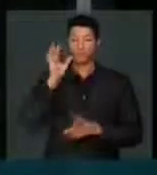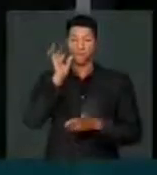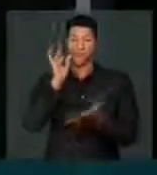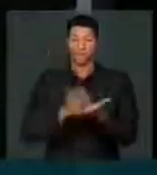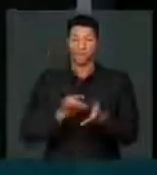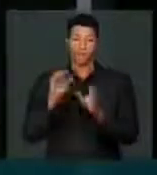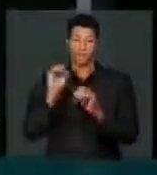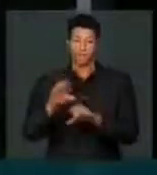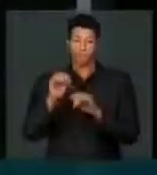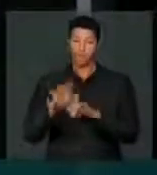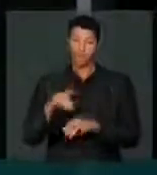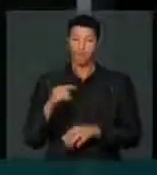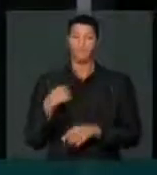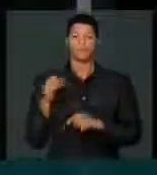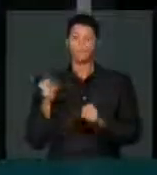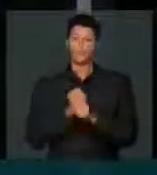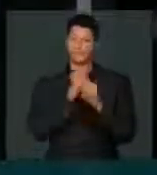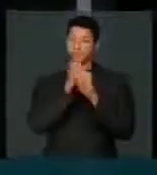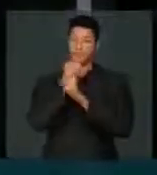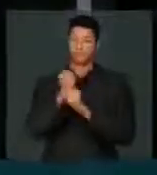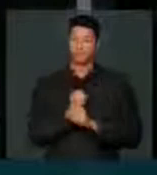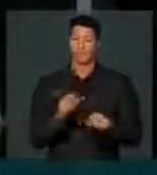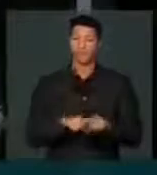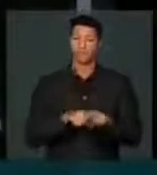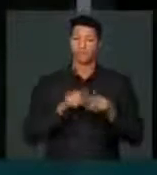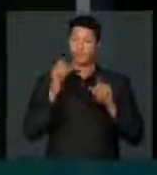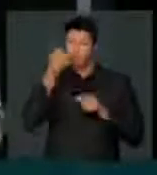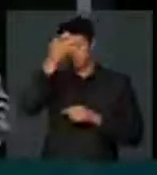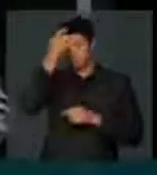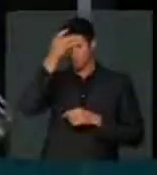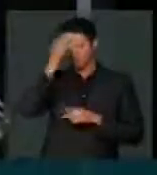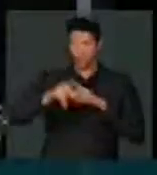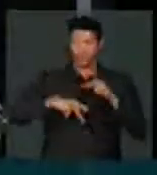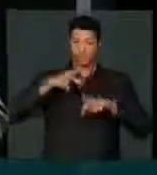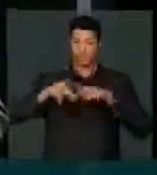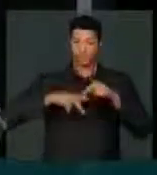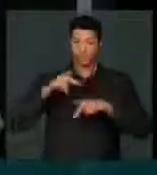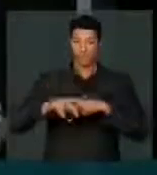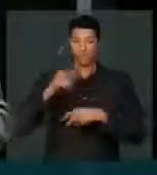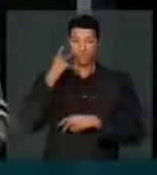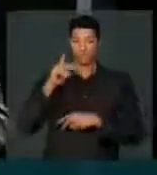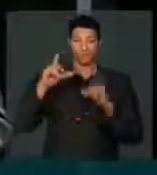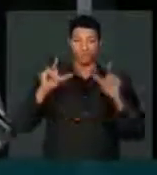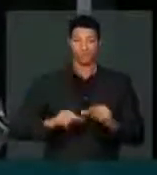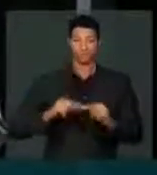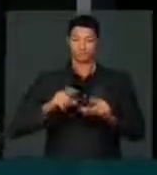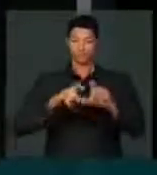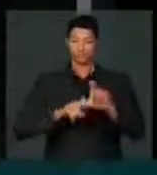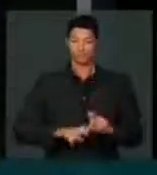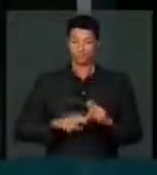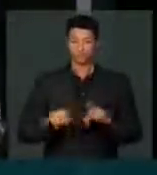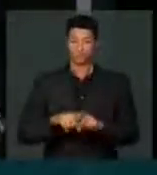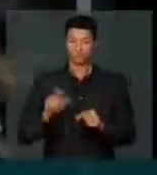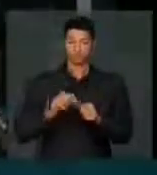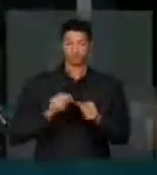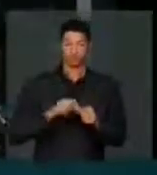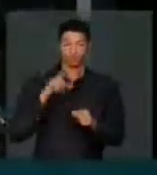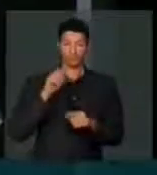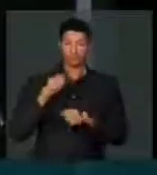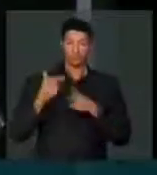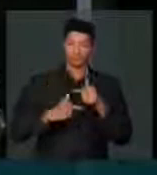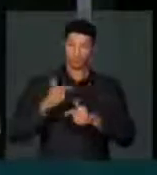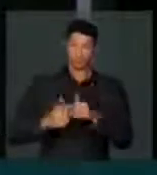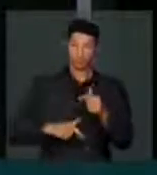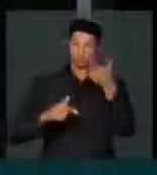forma educativa se construa uma consciência na população para diminuir o endividamento e fazer com que o